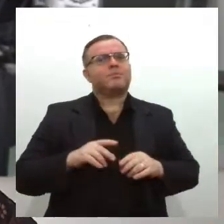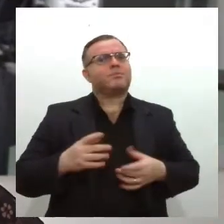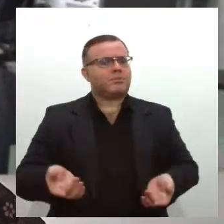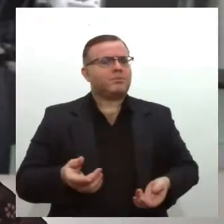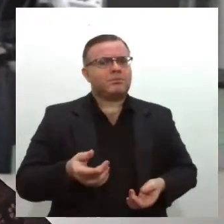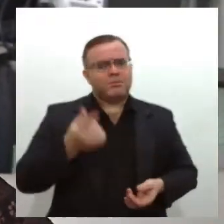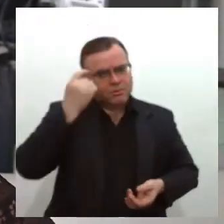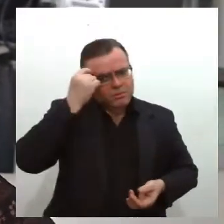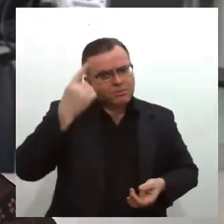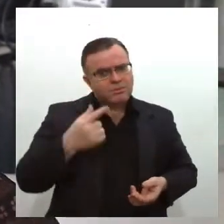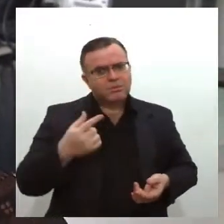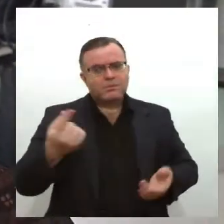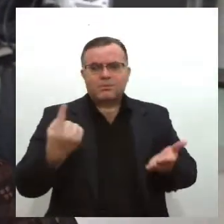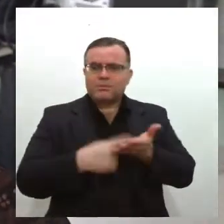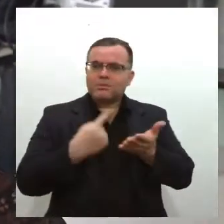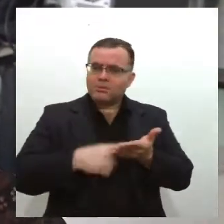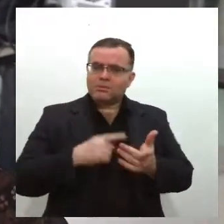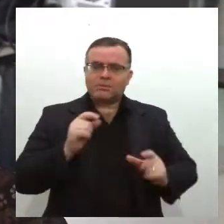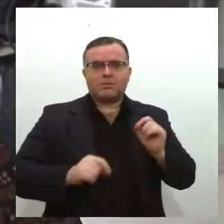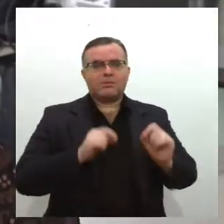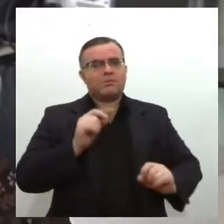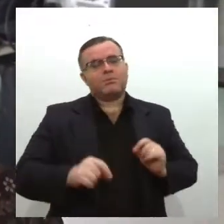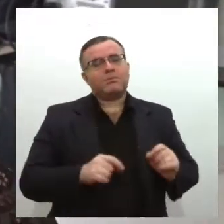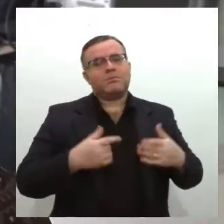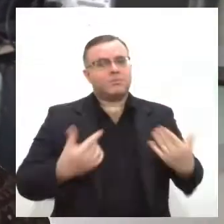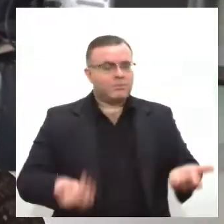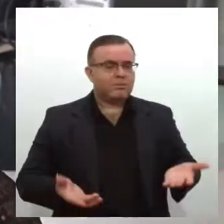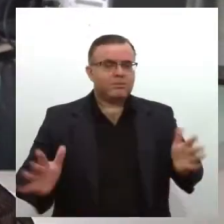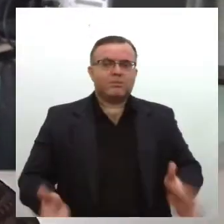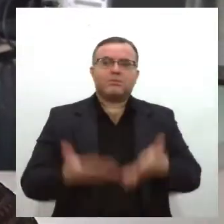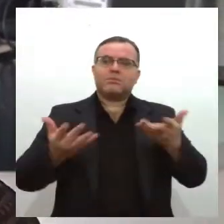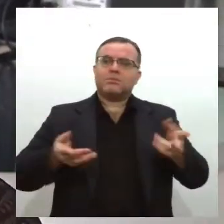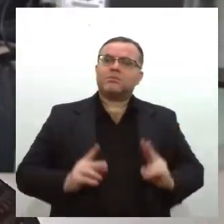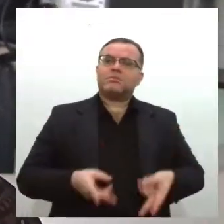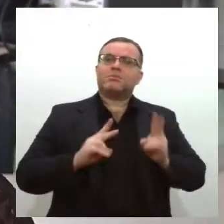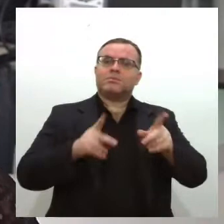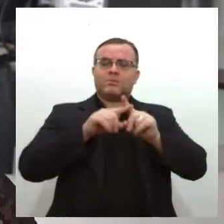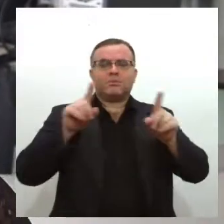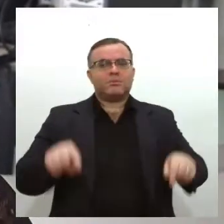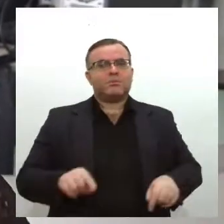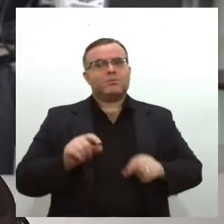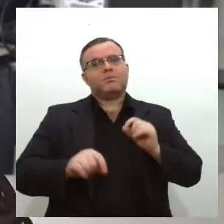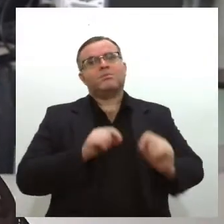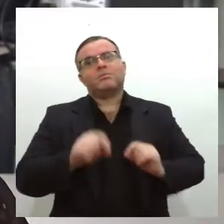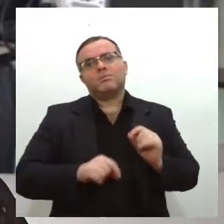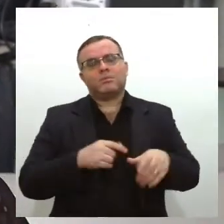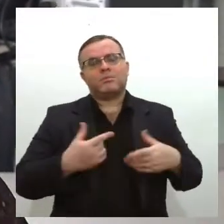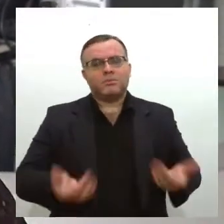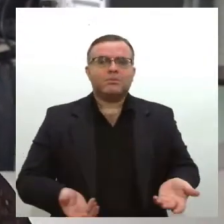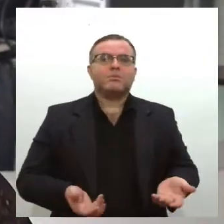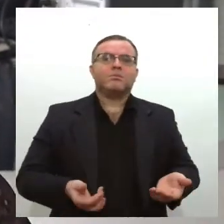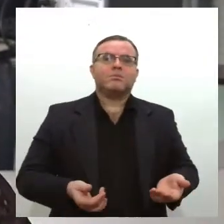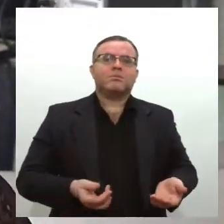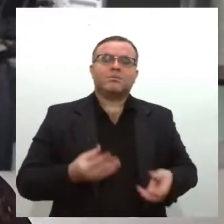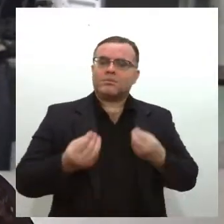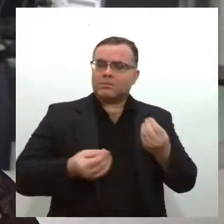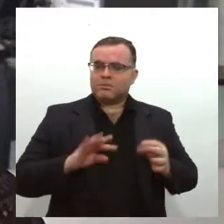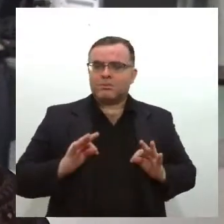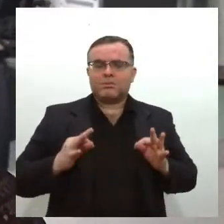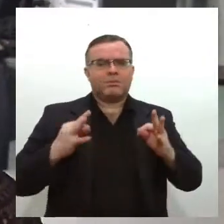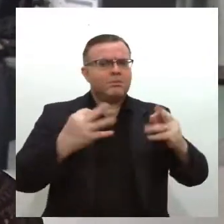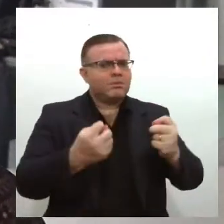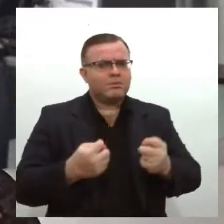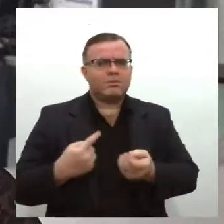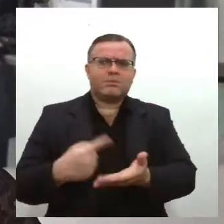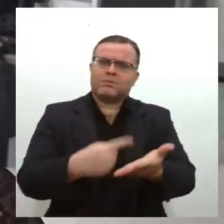de Atenção à Saúde da Lese, de incentivar os servidores, os funcionários, os terceirizados, todo mundo que trabalha lá